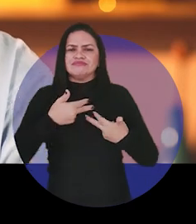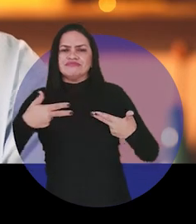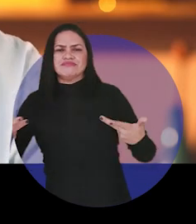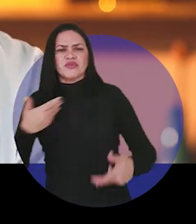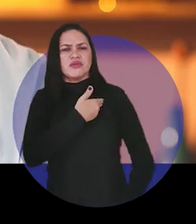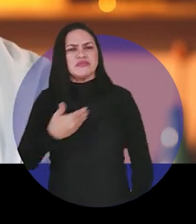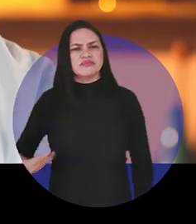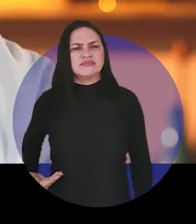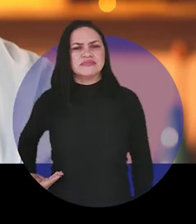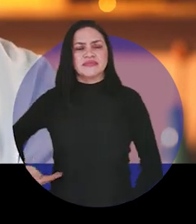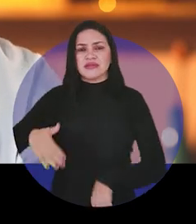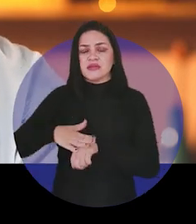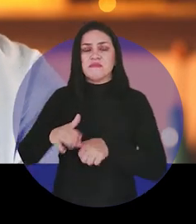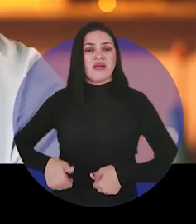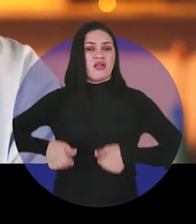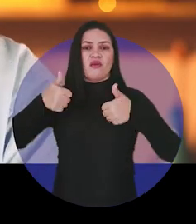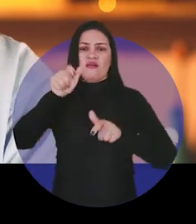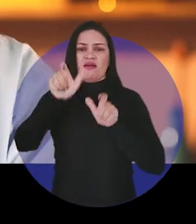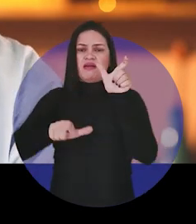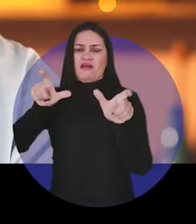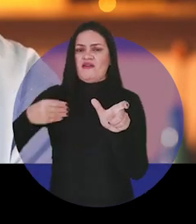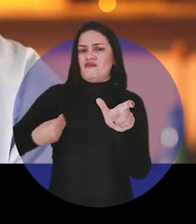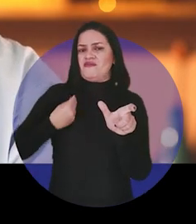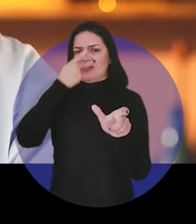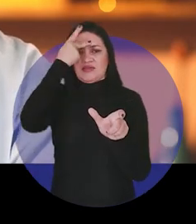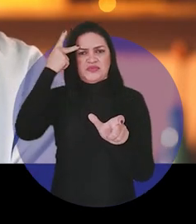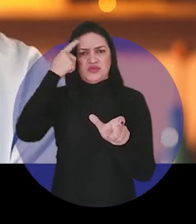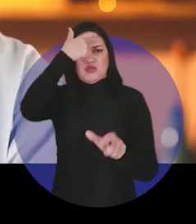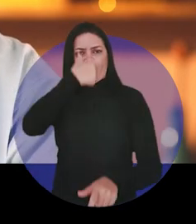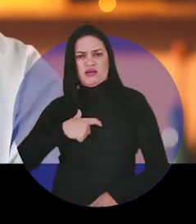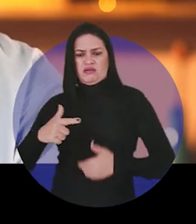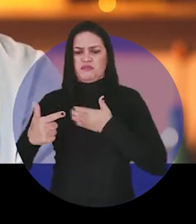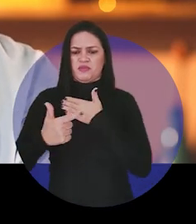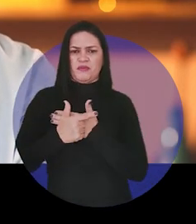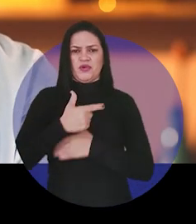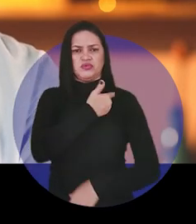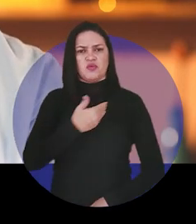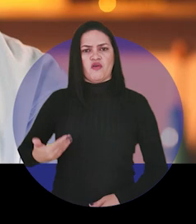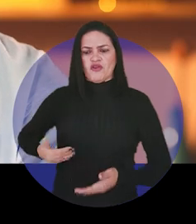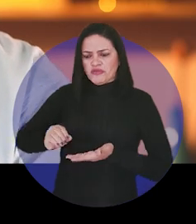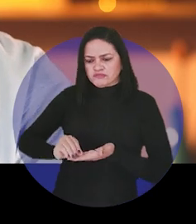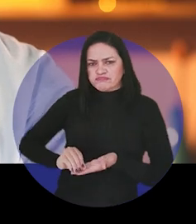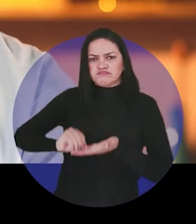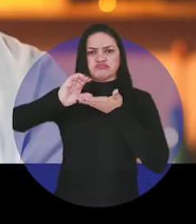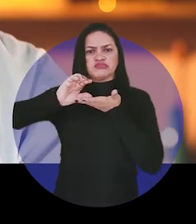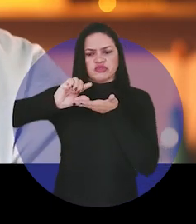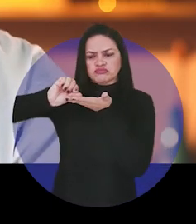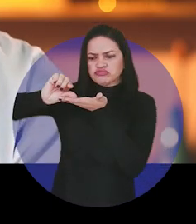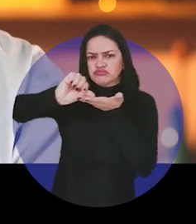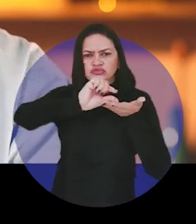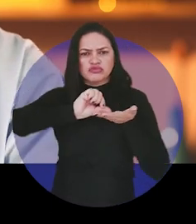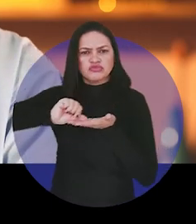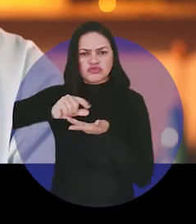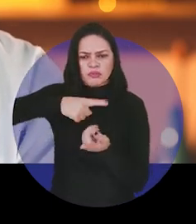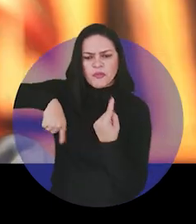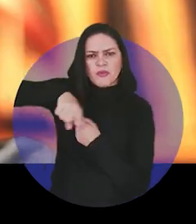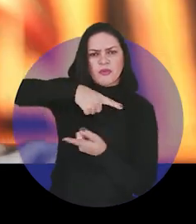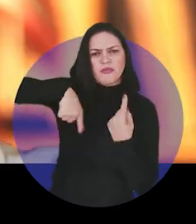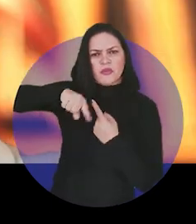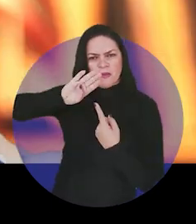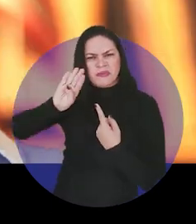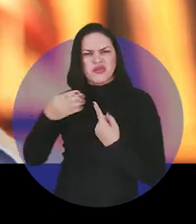para quê? Para melhorar a vida das pessoas. Esse é o papel do governo. Garantir que essa montanha de dinheiro que circula os bilhões.